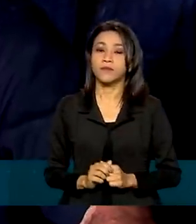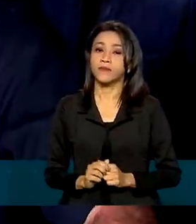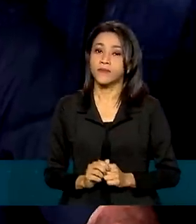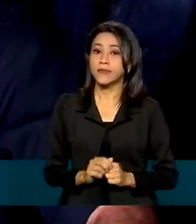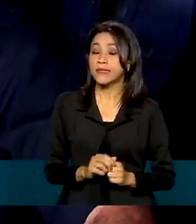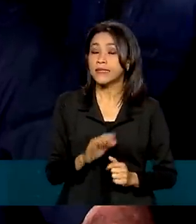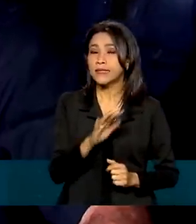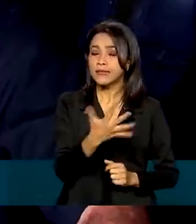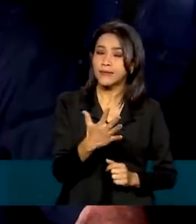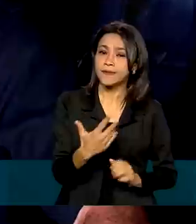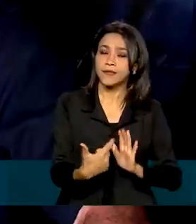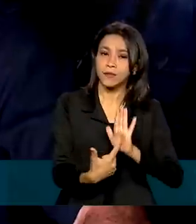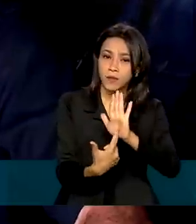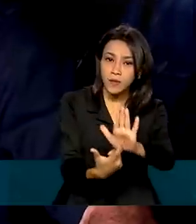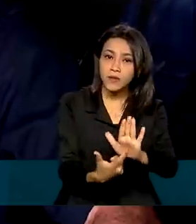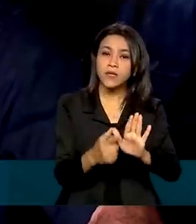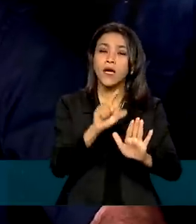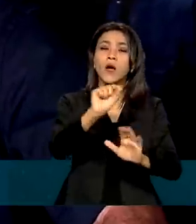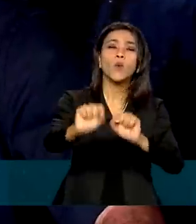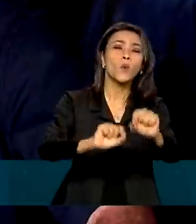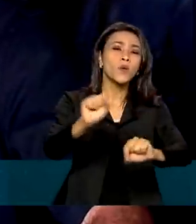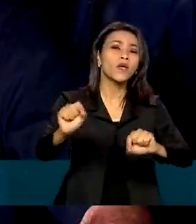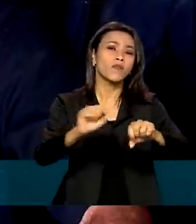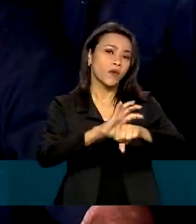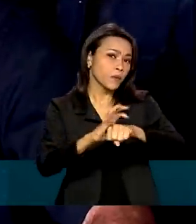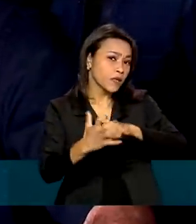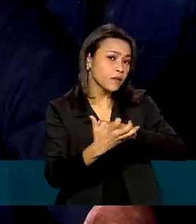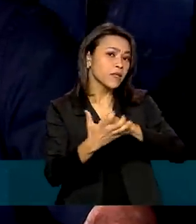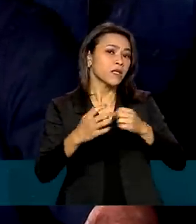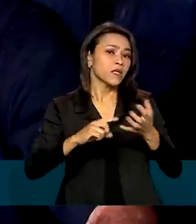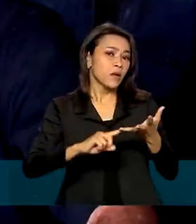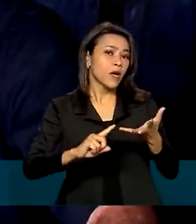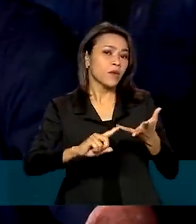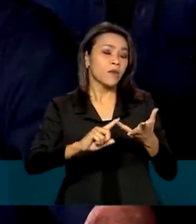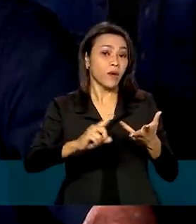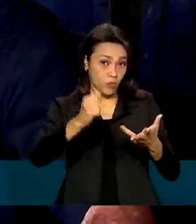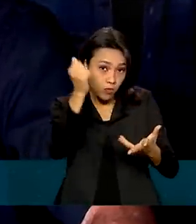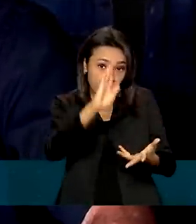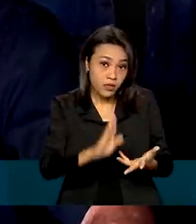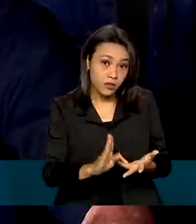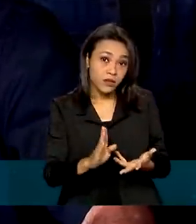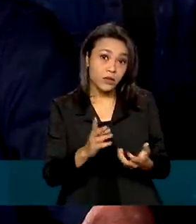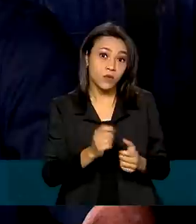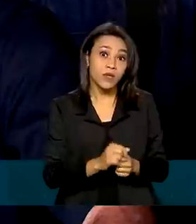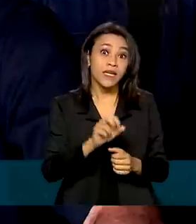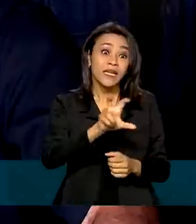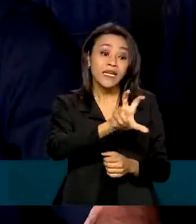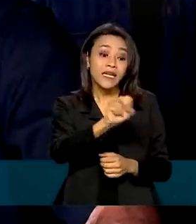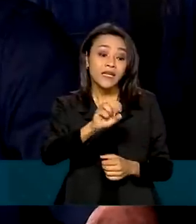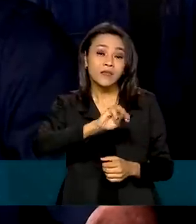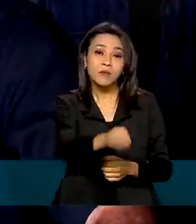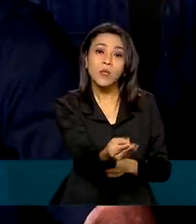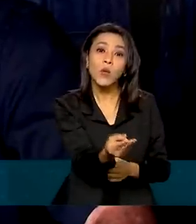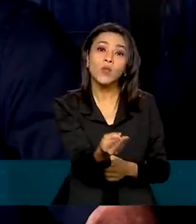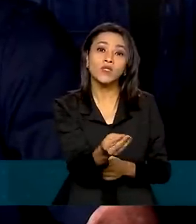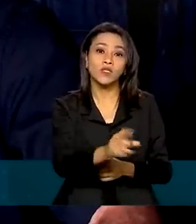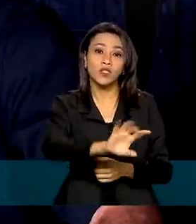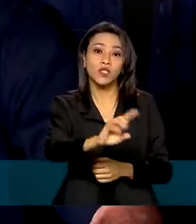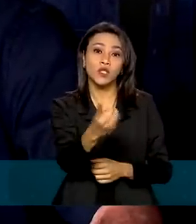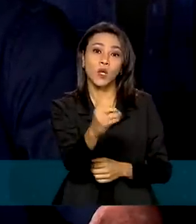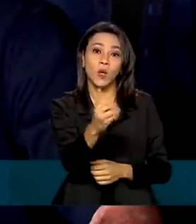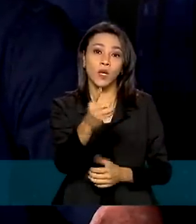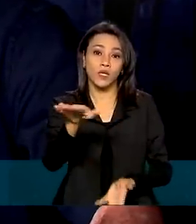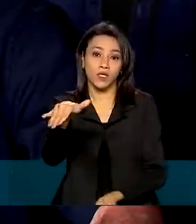Talvez mostrar um pouco mais o que foi a pandemia também. O Brasil comprou 500 milhões de doses de vacina para quem